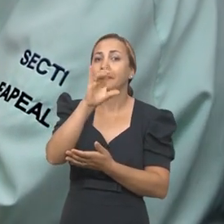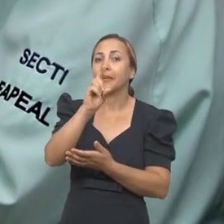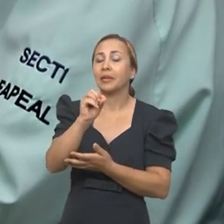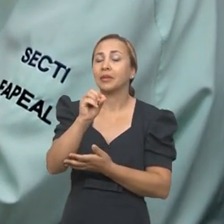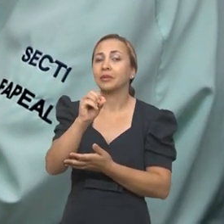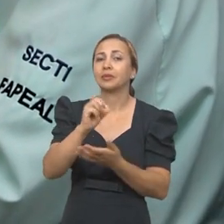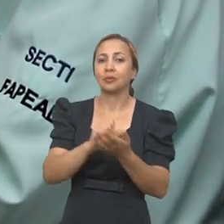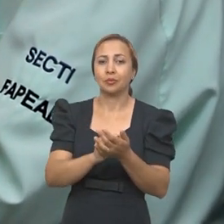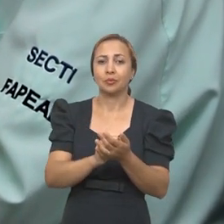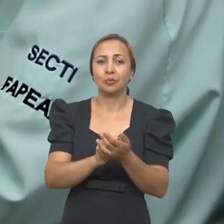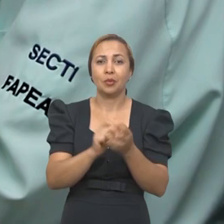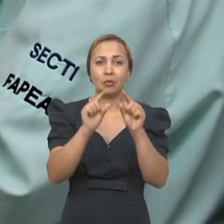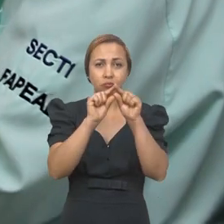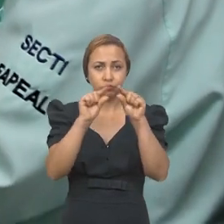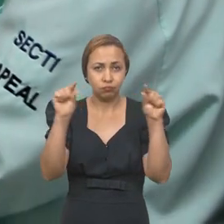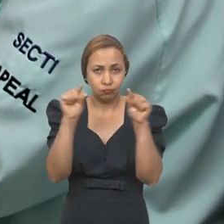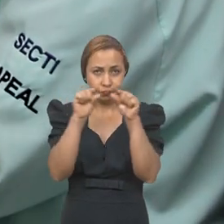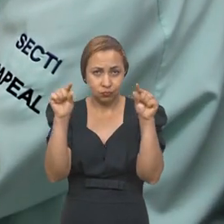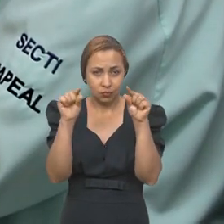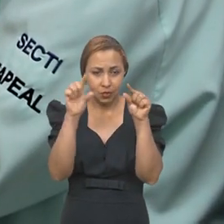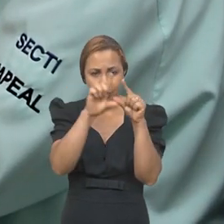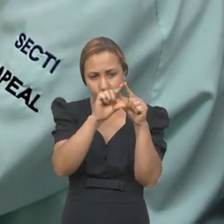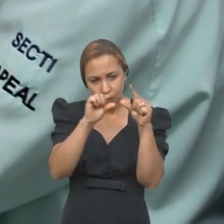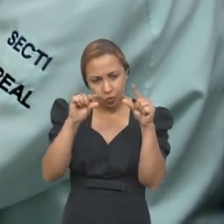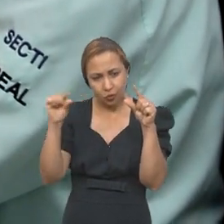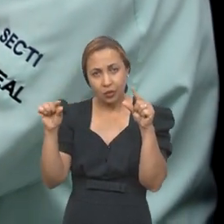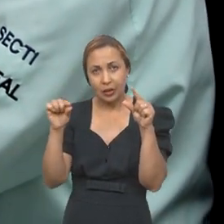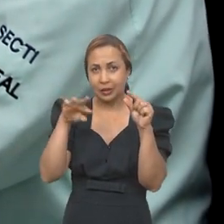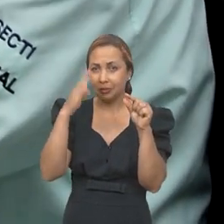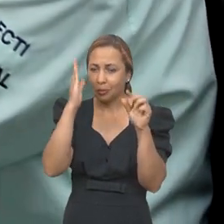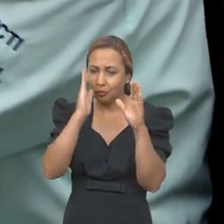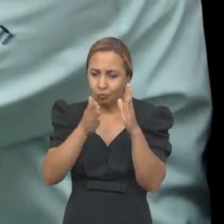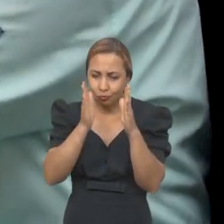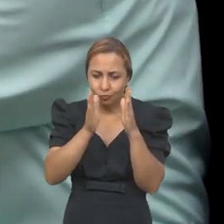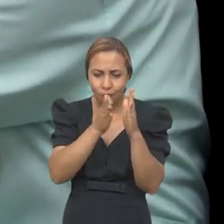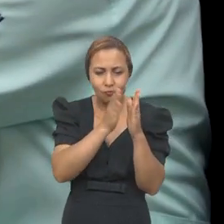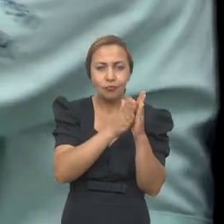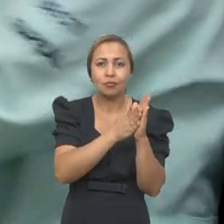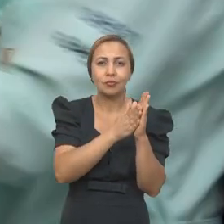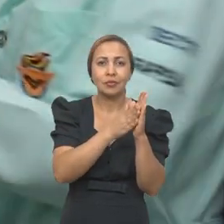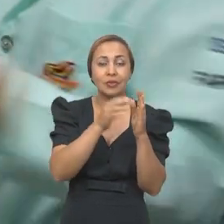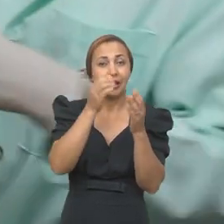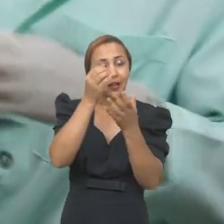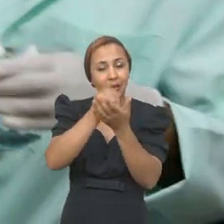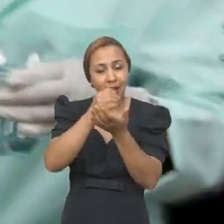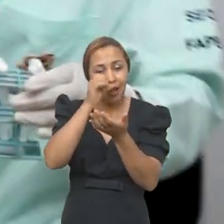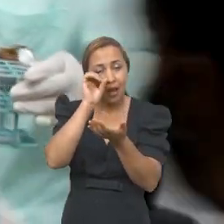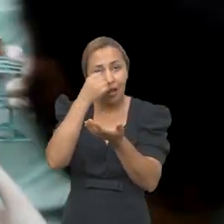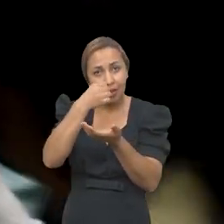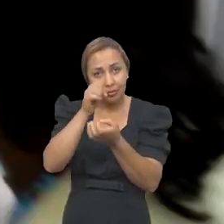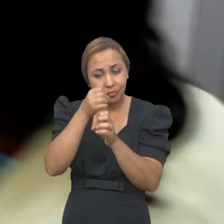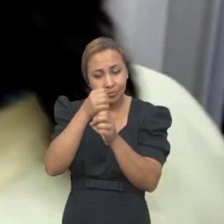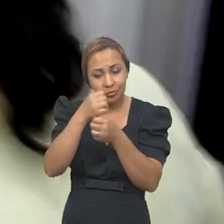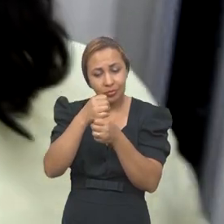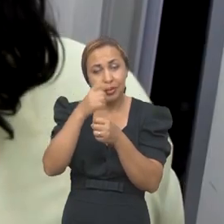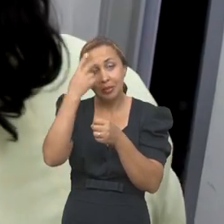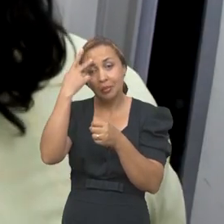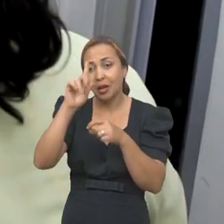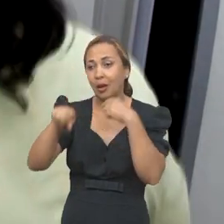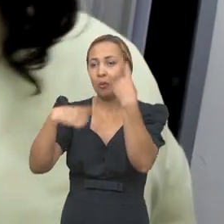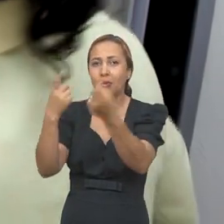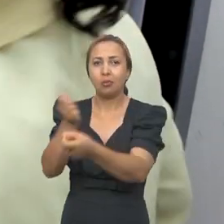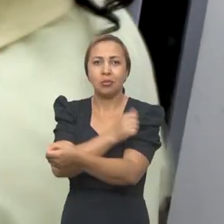bacilo granegativo, um Escherichia coli, e aí fez o repique em um tubo de ensaio estéreo e